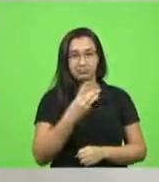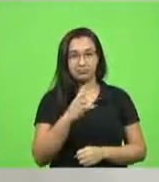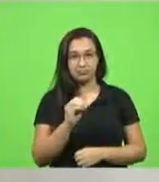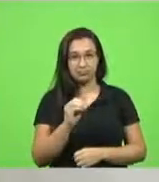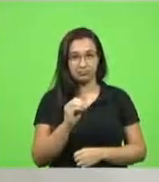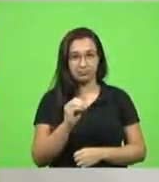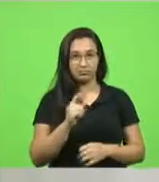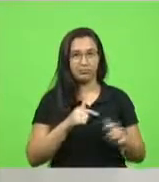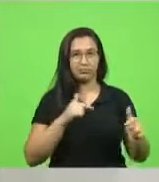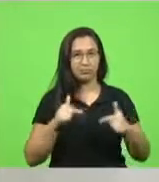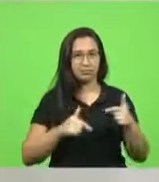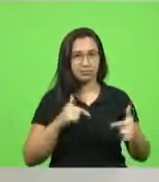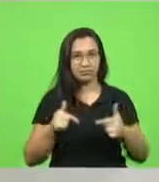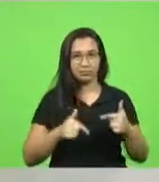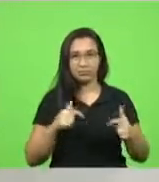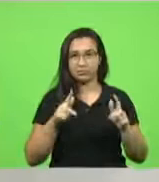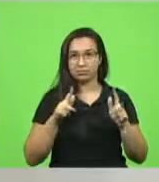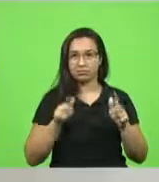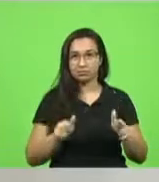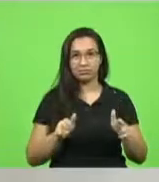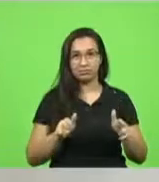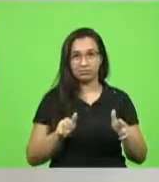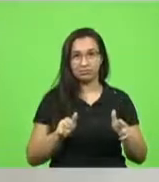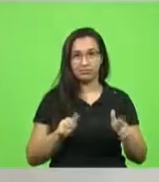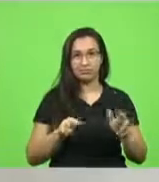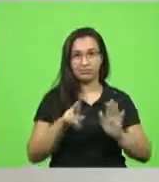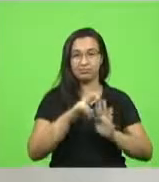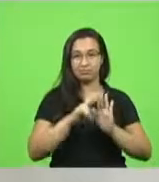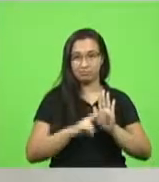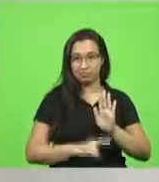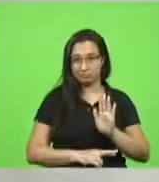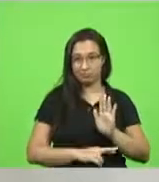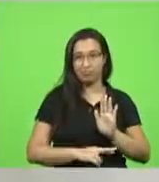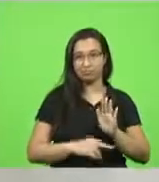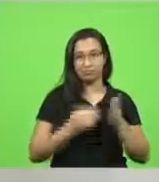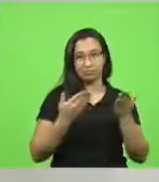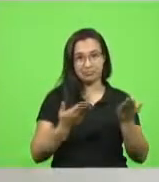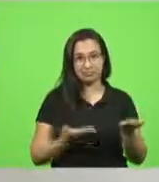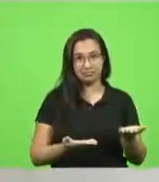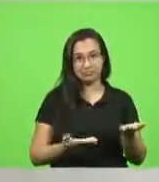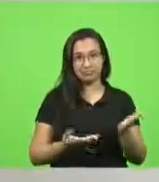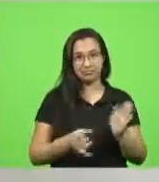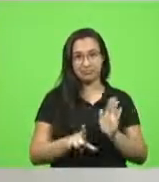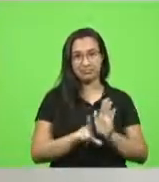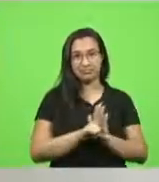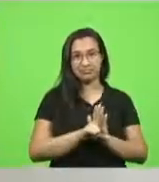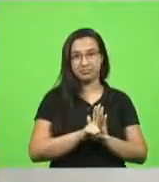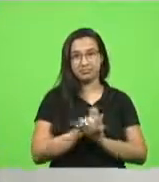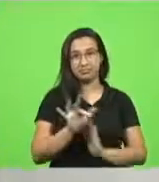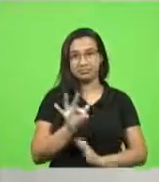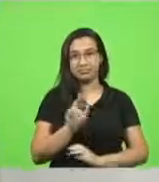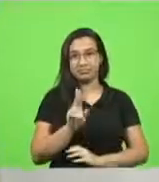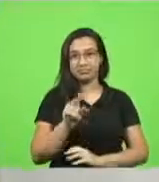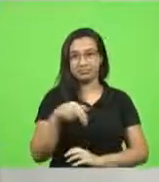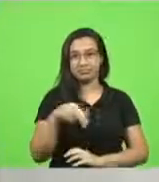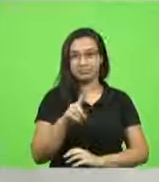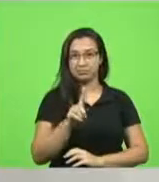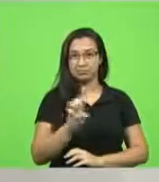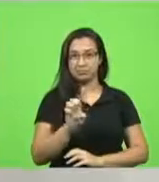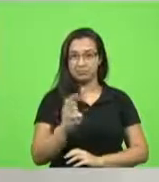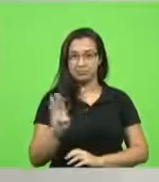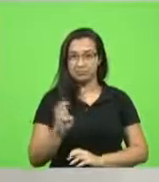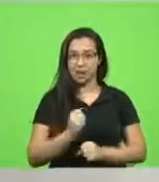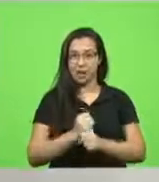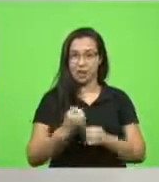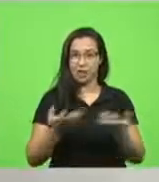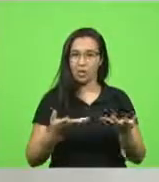nós trabalhamos da mesma forma para a regulamentação desta lei, a lei do Fundeb. E este ano e no dia de ontem,